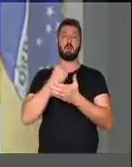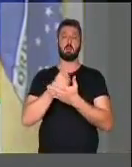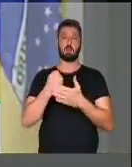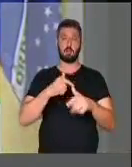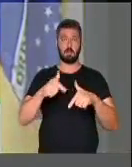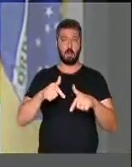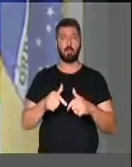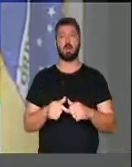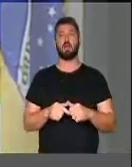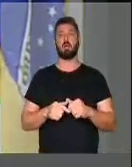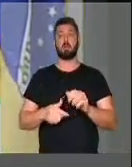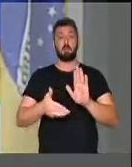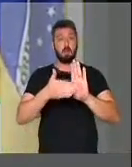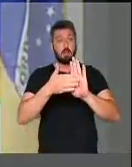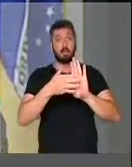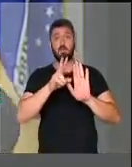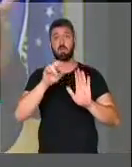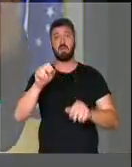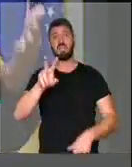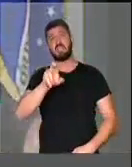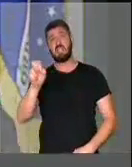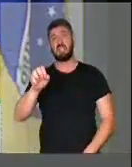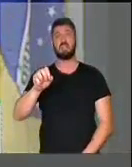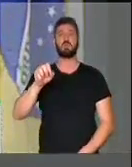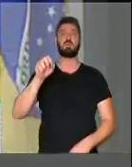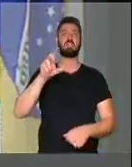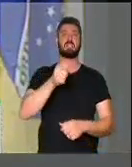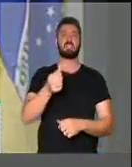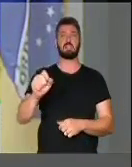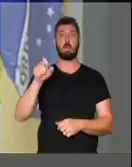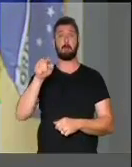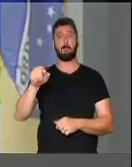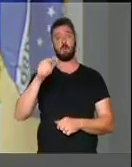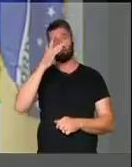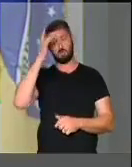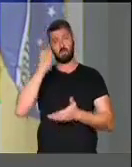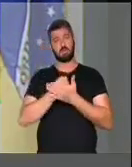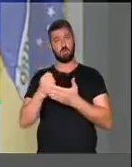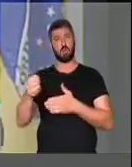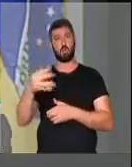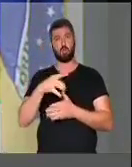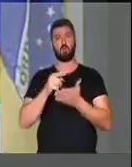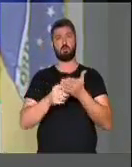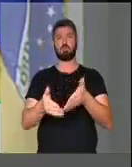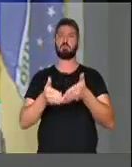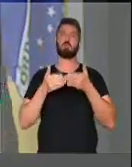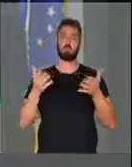uma medida dessa para recuperar 500, 600 mil empregos. É o que eu tinha feito. Peço o voto de vocês.